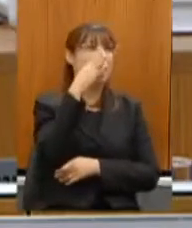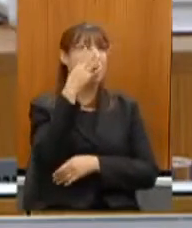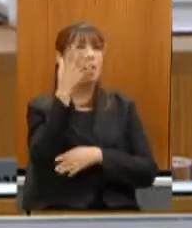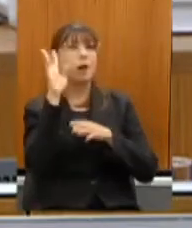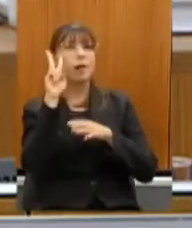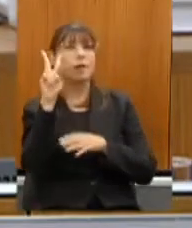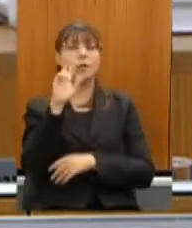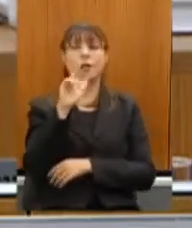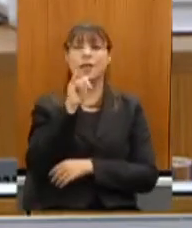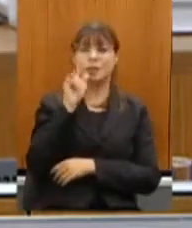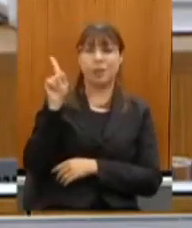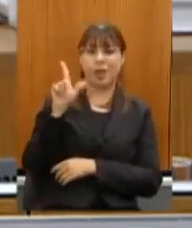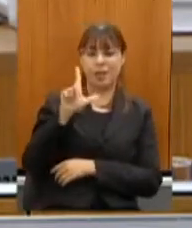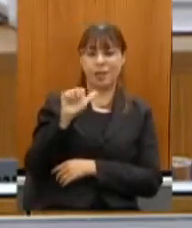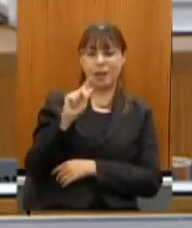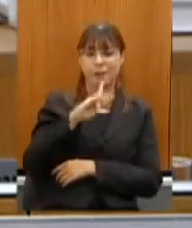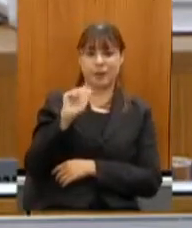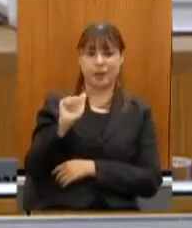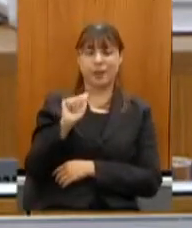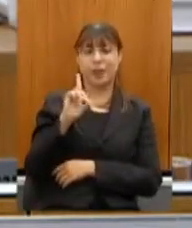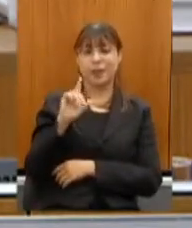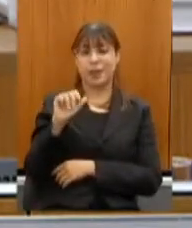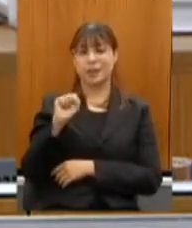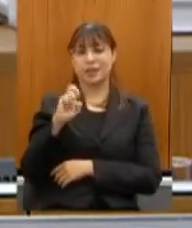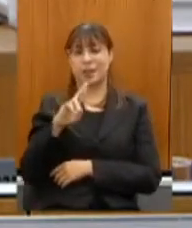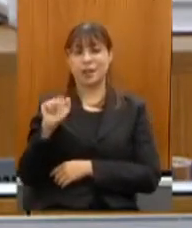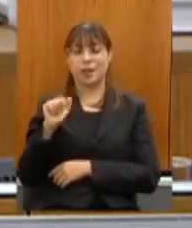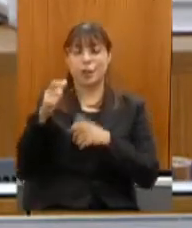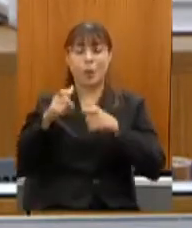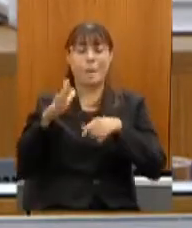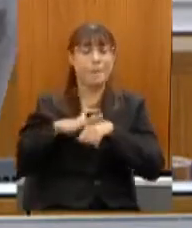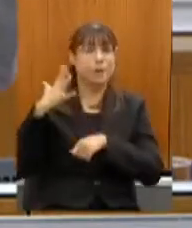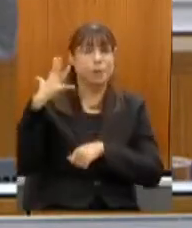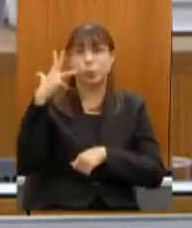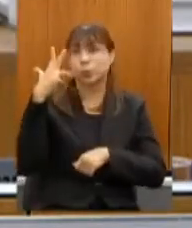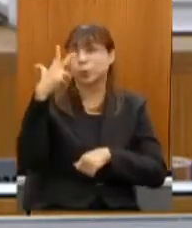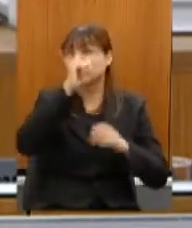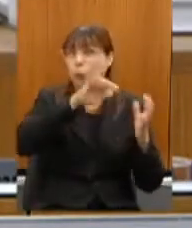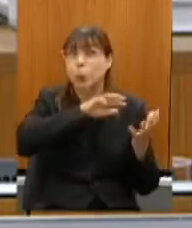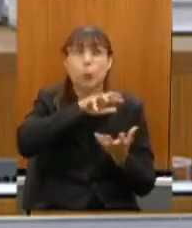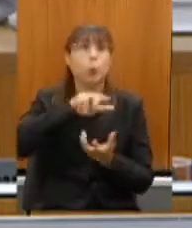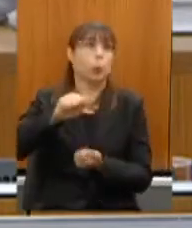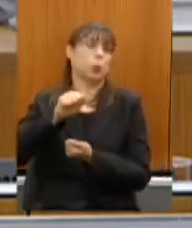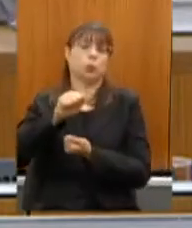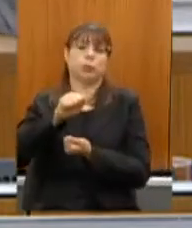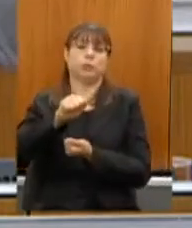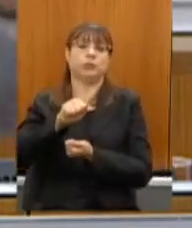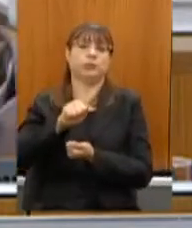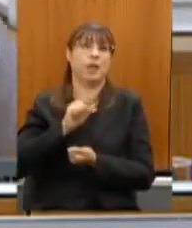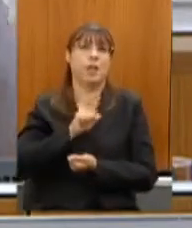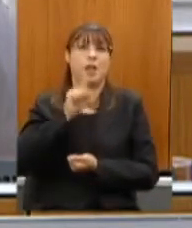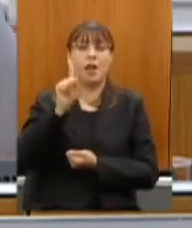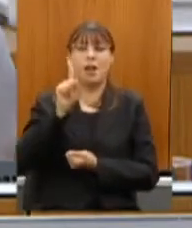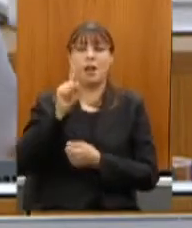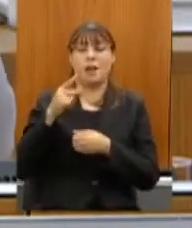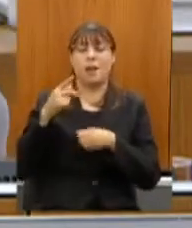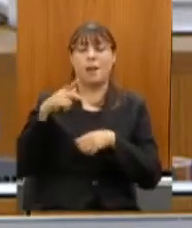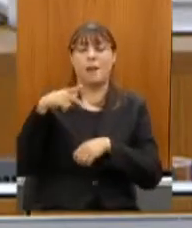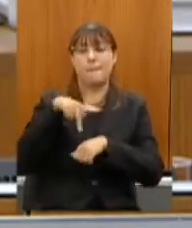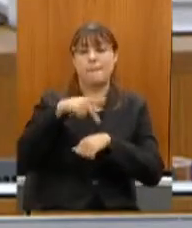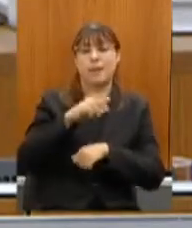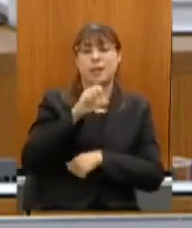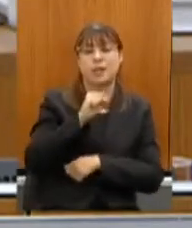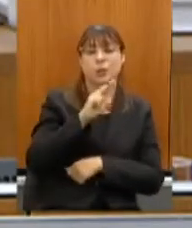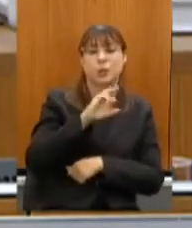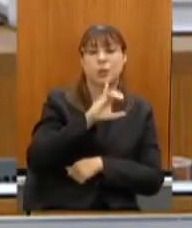Lapinha da Serra para mim é o lugar mais bonito do planeta nem na Suíça com os Alpes